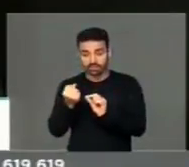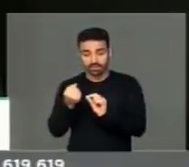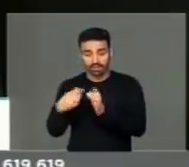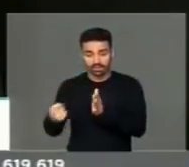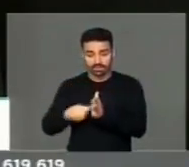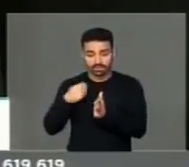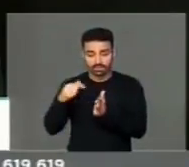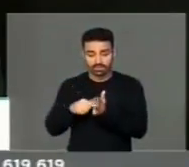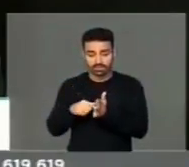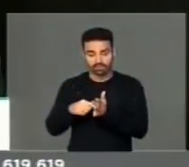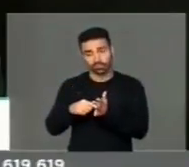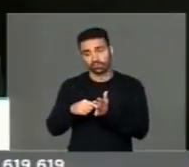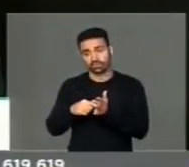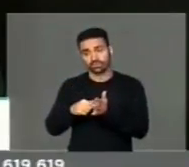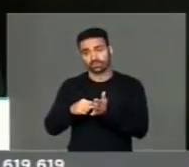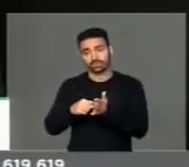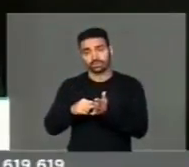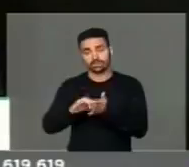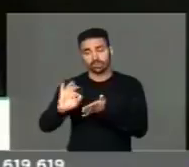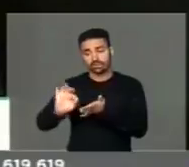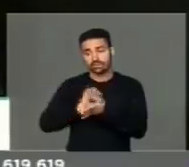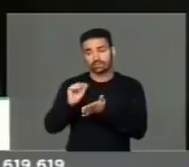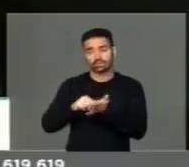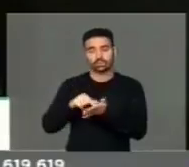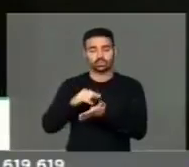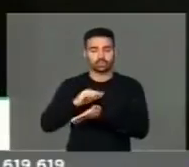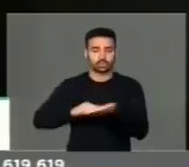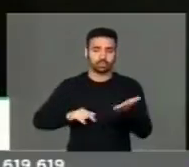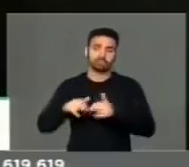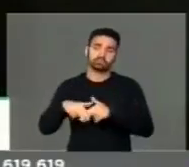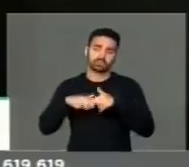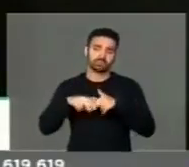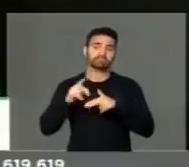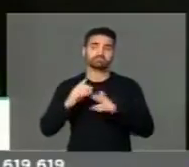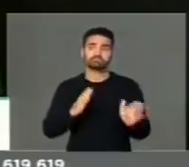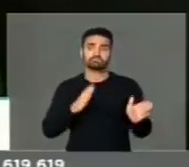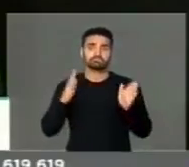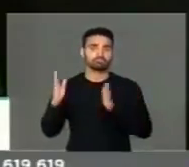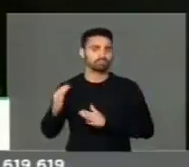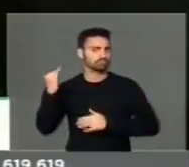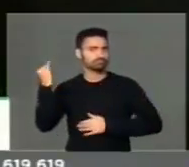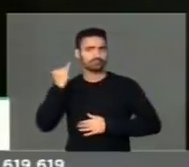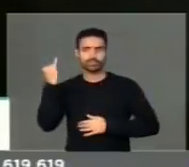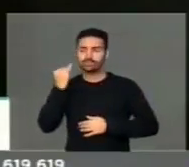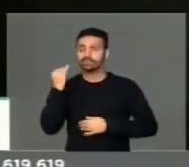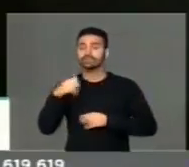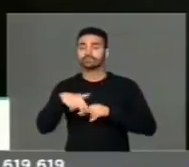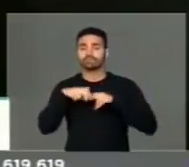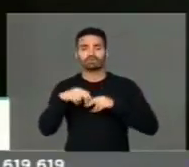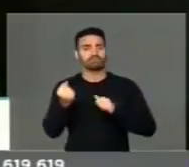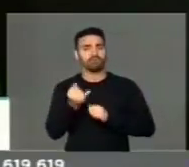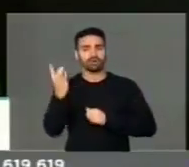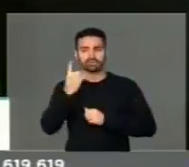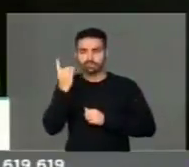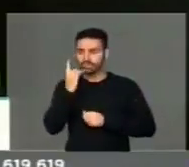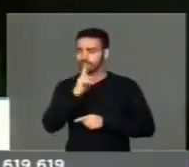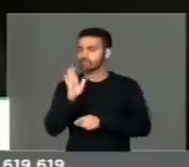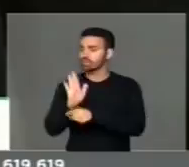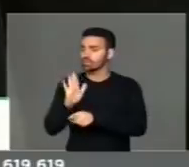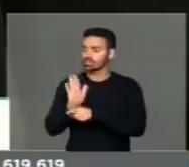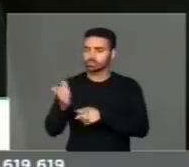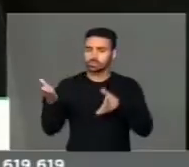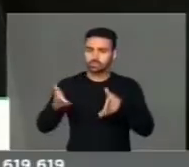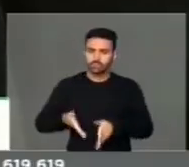assinatura e da firma desses documentos. Então, esse foi um passo muito grande, onde vários deputados participaram, desde as